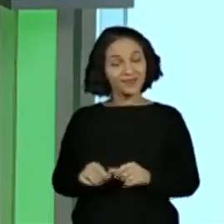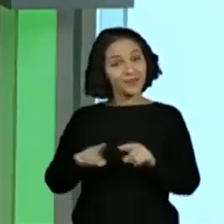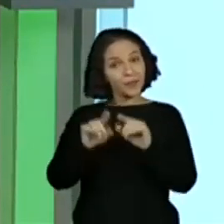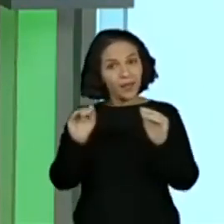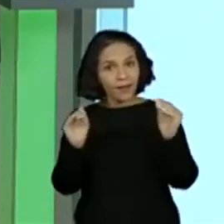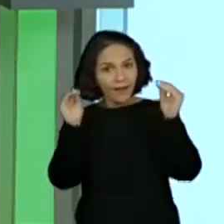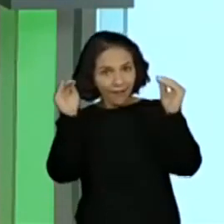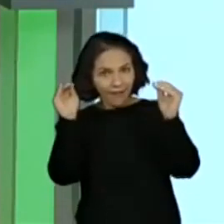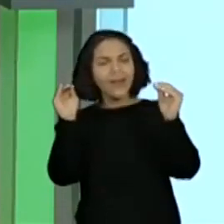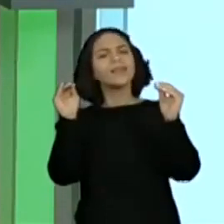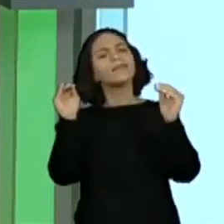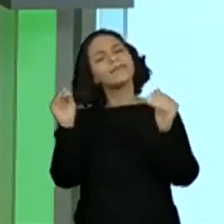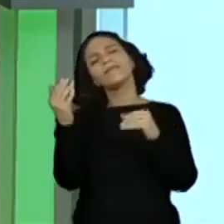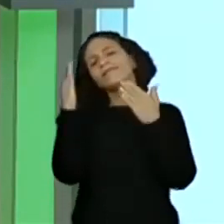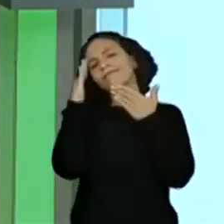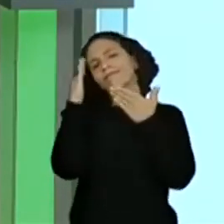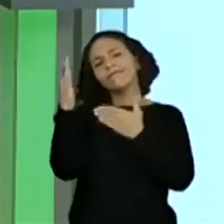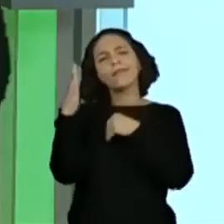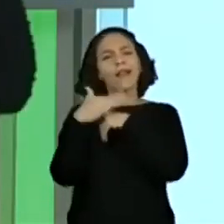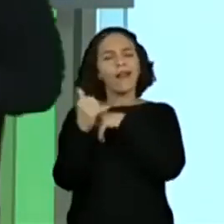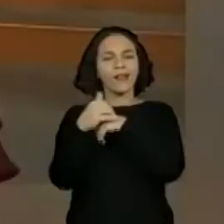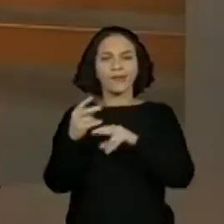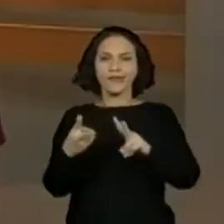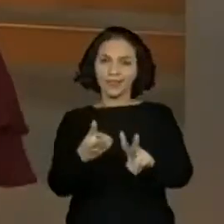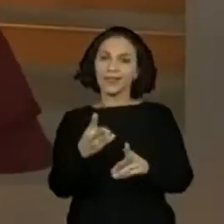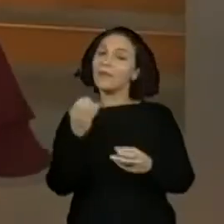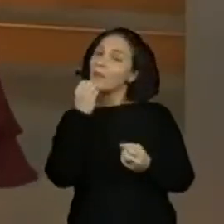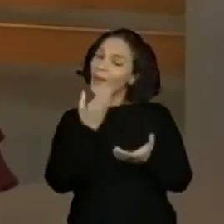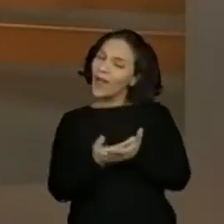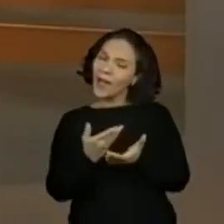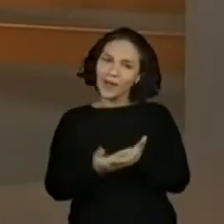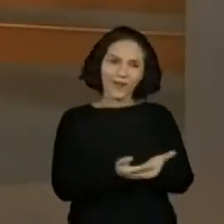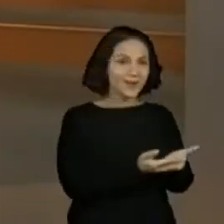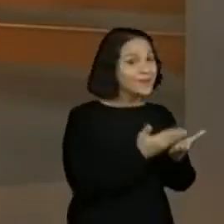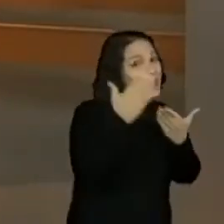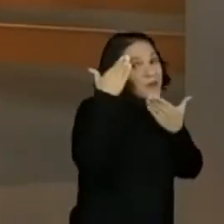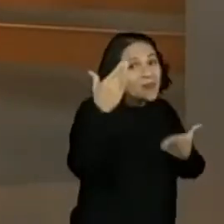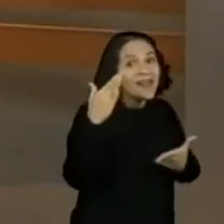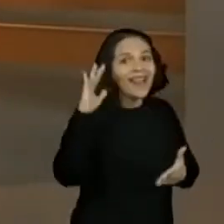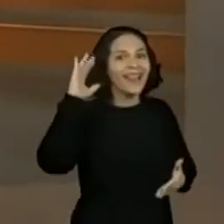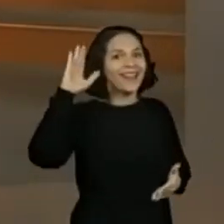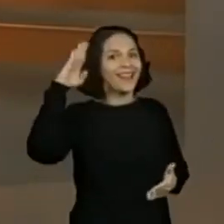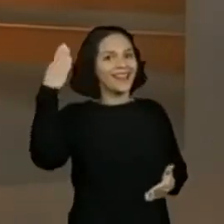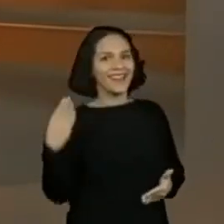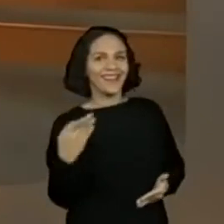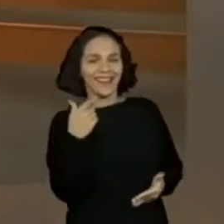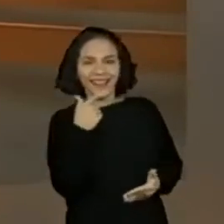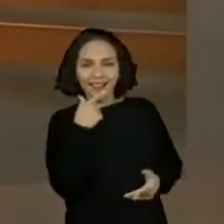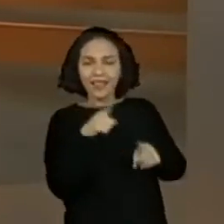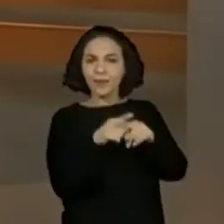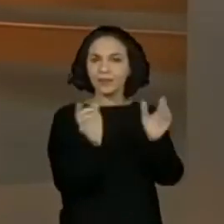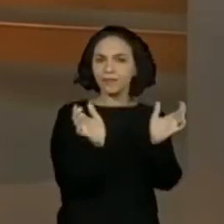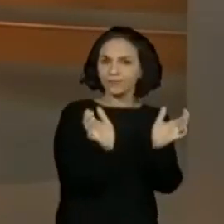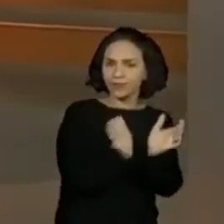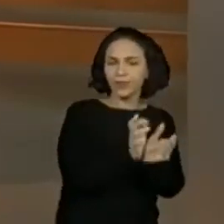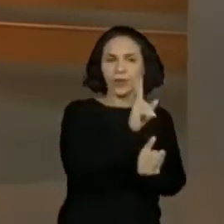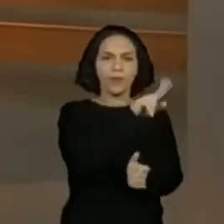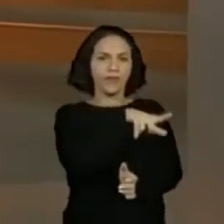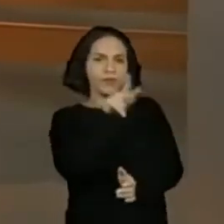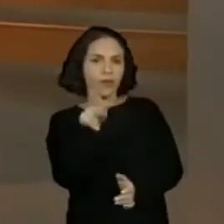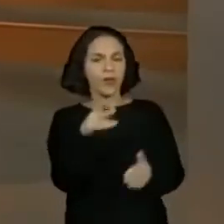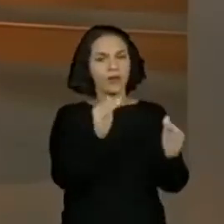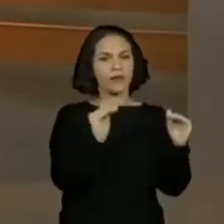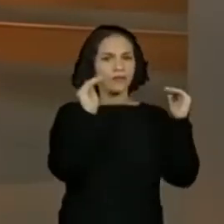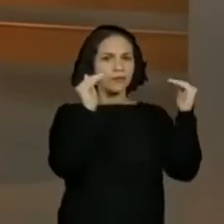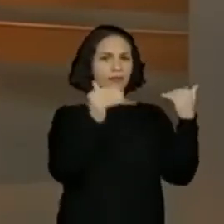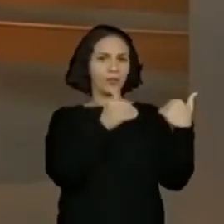responsáveis, o nosso carinho de sempre. Prô? Boa aula! Obrigada, professora Kelly. Turminha do terceiro ano, professores e responsáveis que nos acompanham.